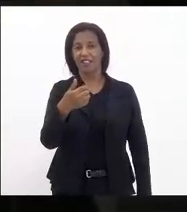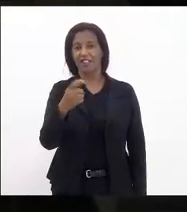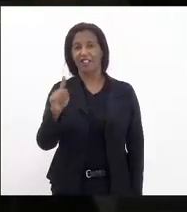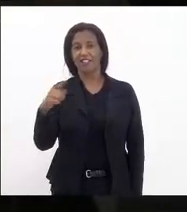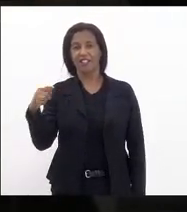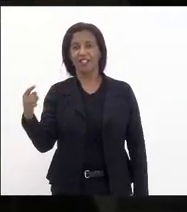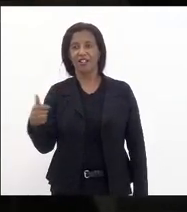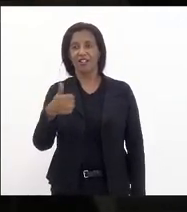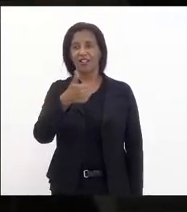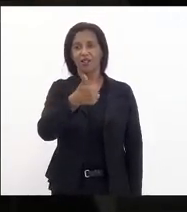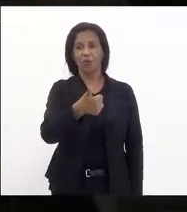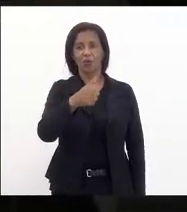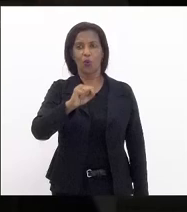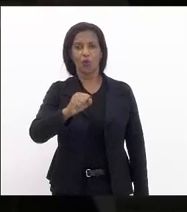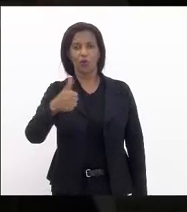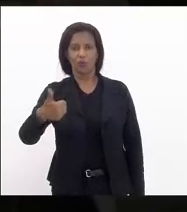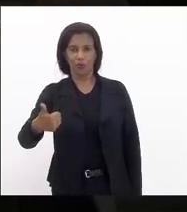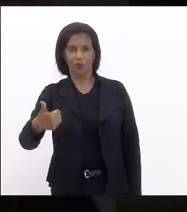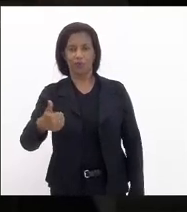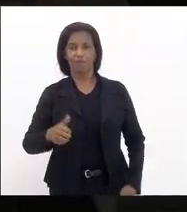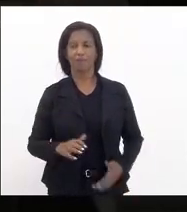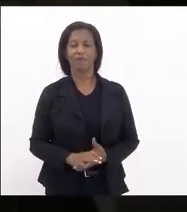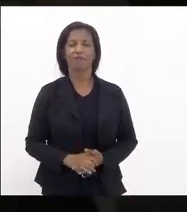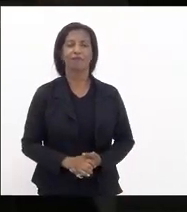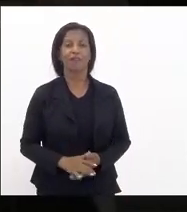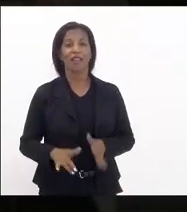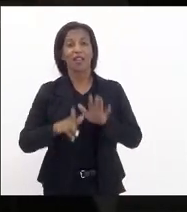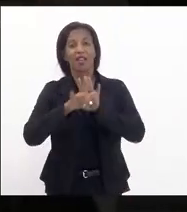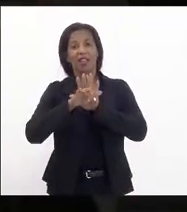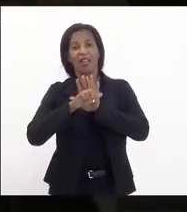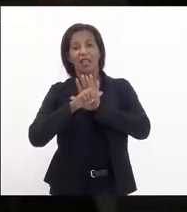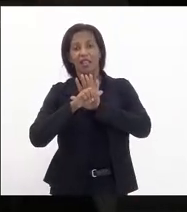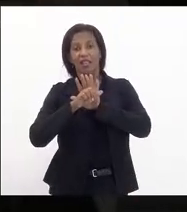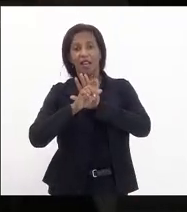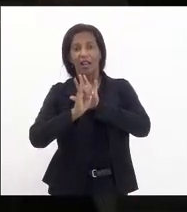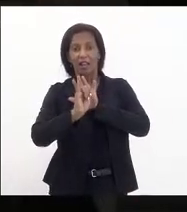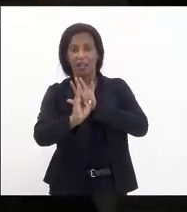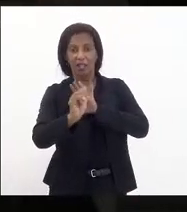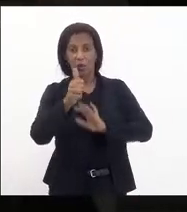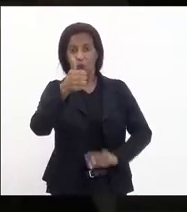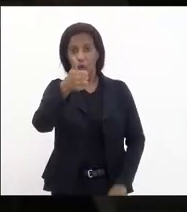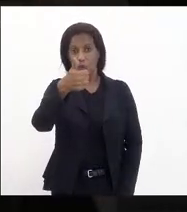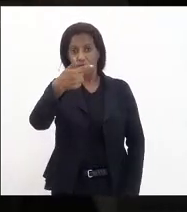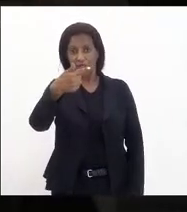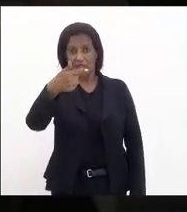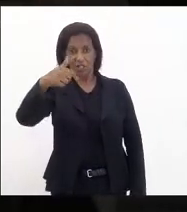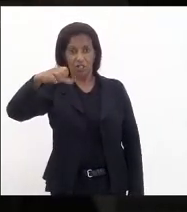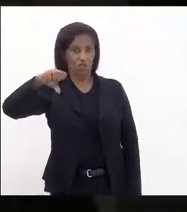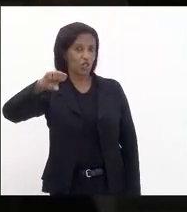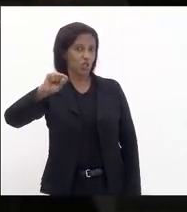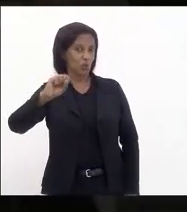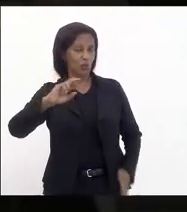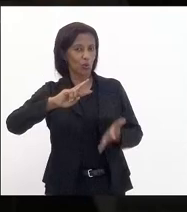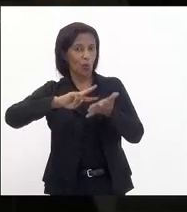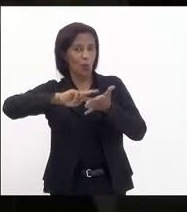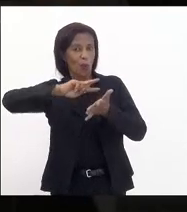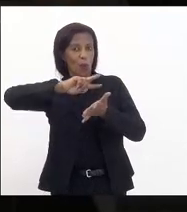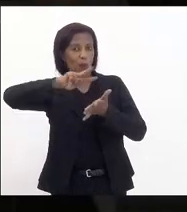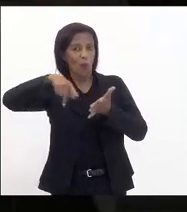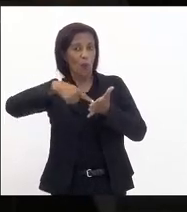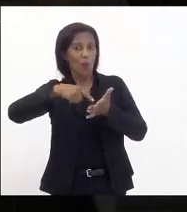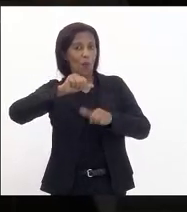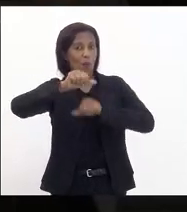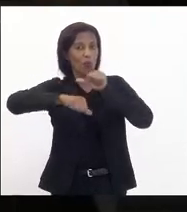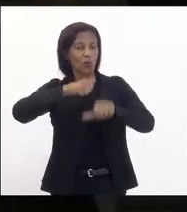à frente 181 e a lei complementar a lei 178 modificou a